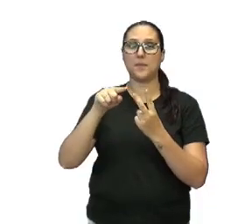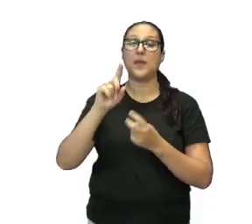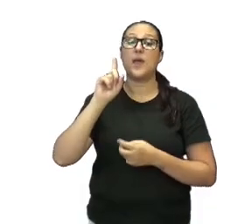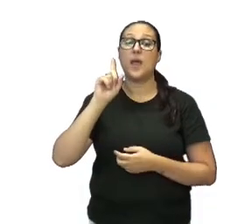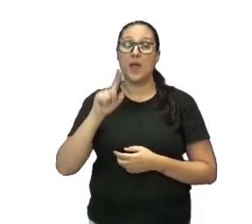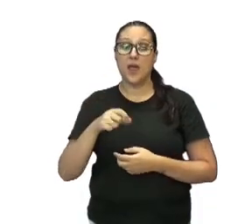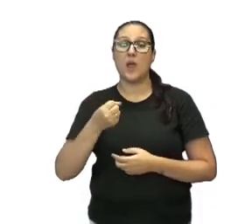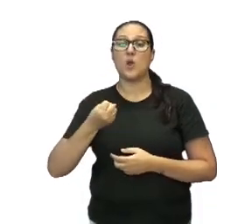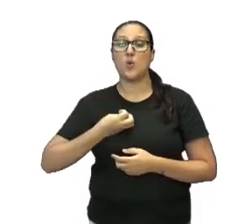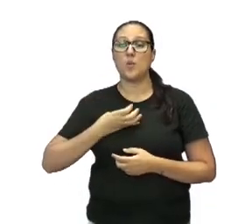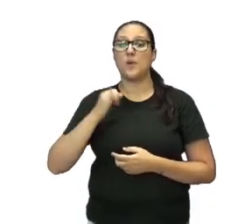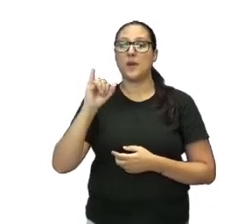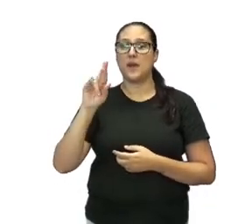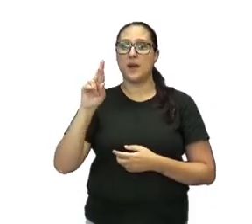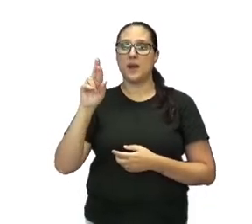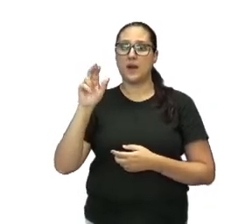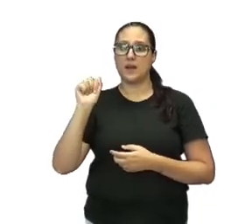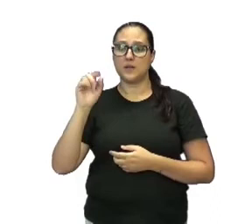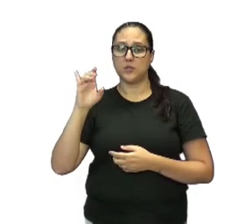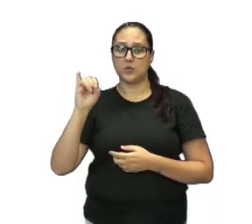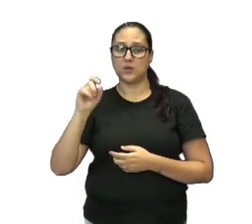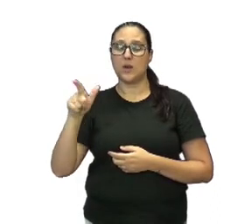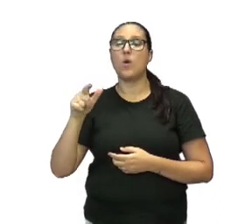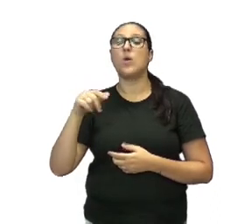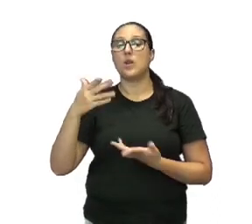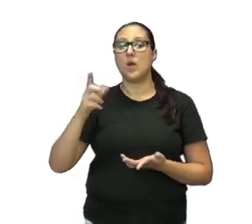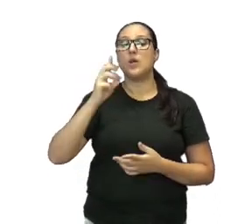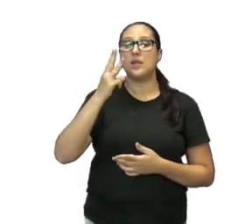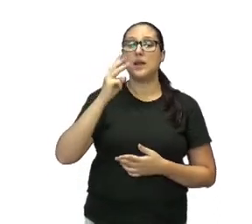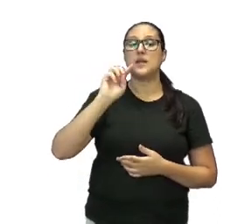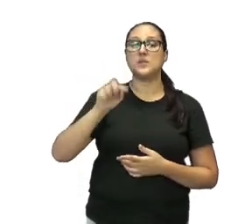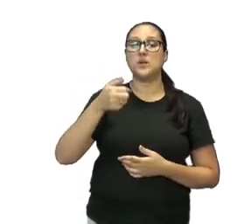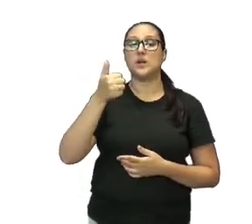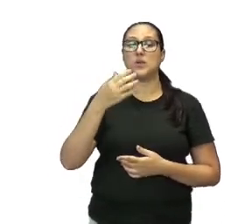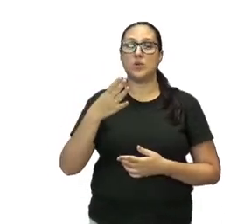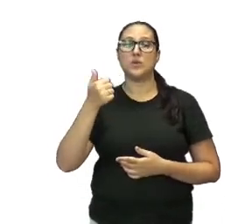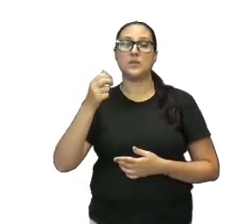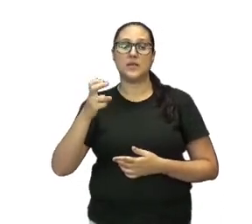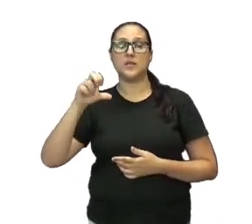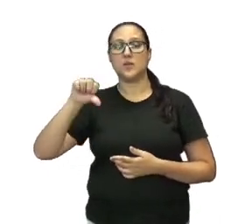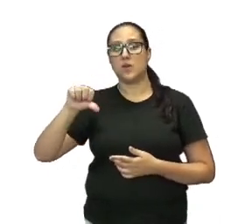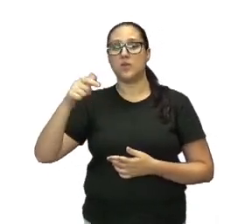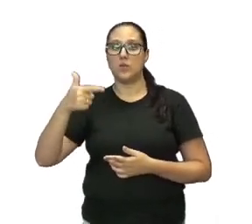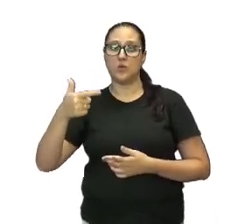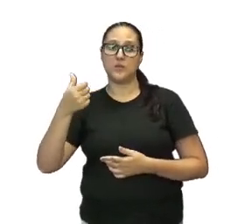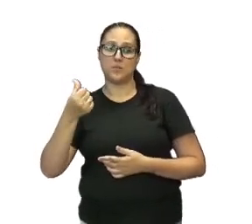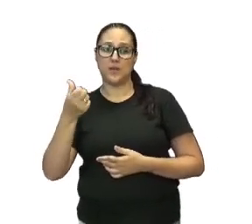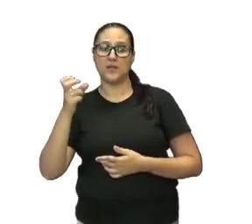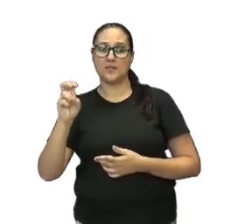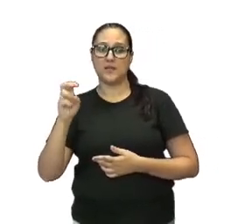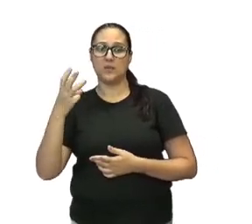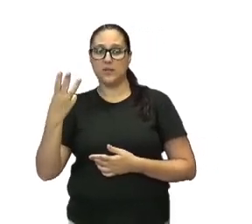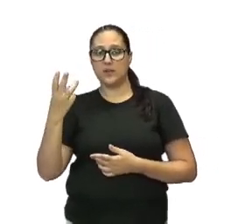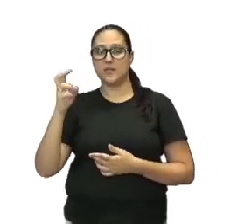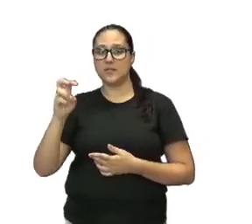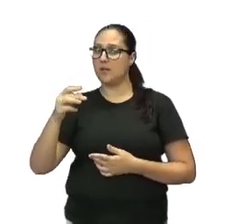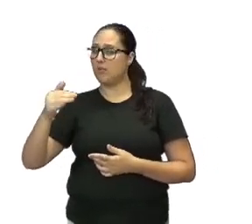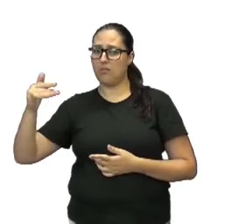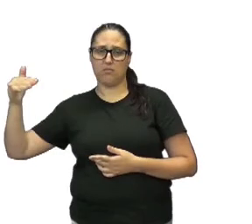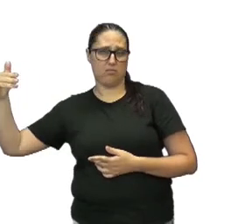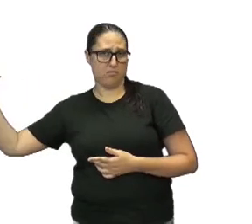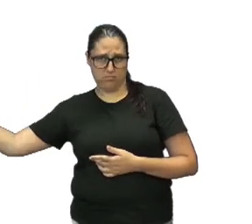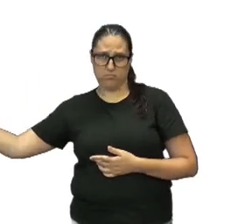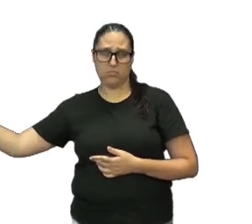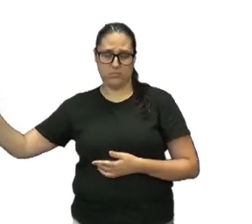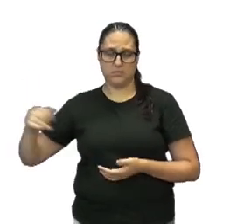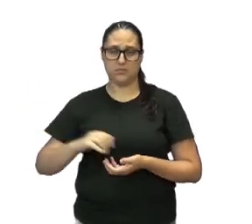cujo valor é, então, 3,14, 15, 9, 2, 6, 5, 3, 5, olha, infinitas casas,